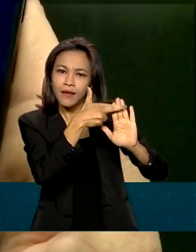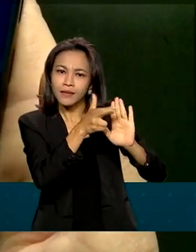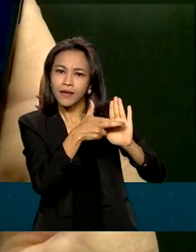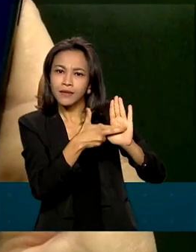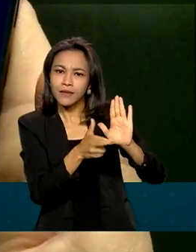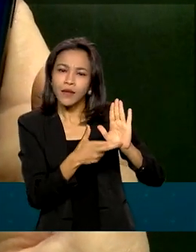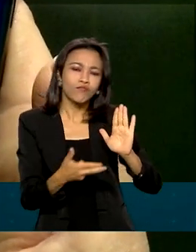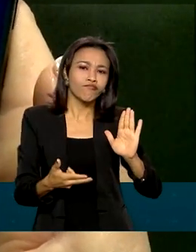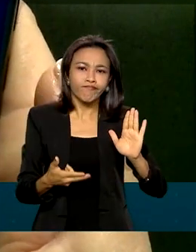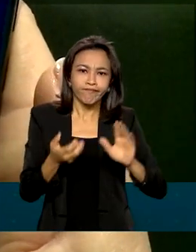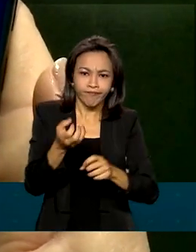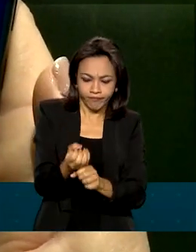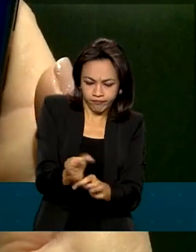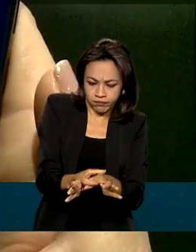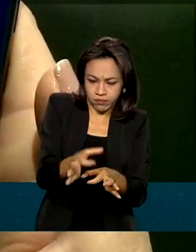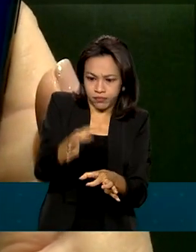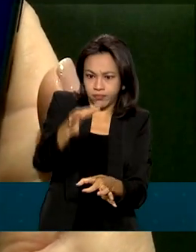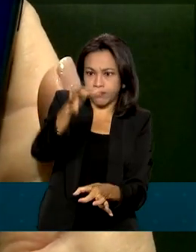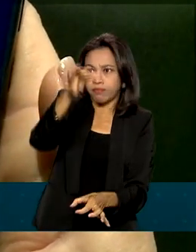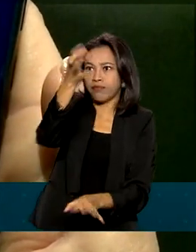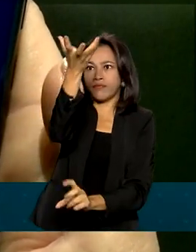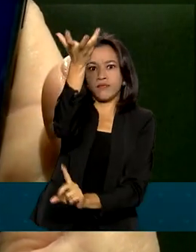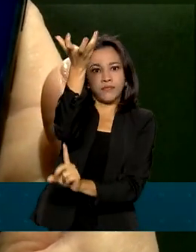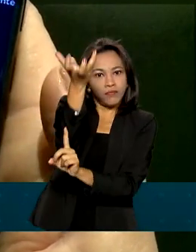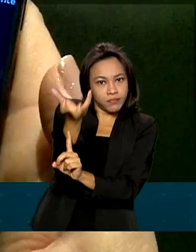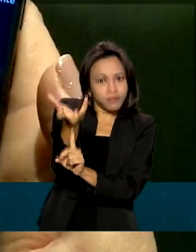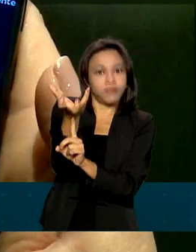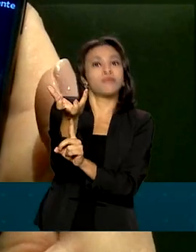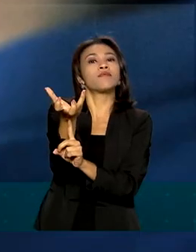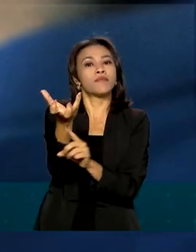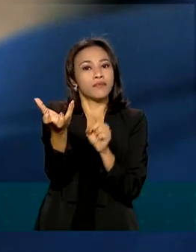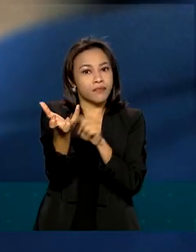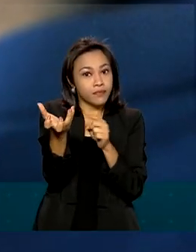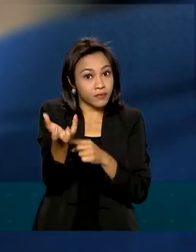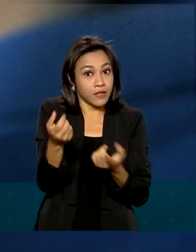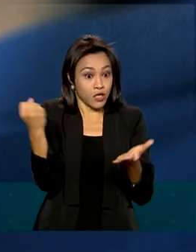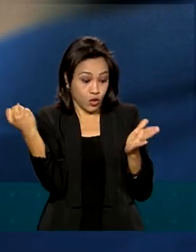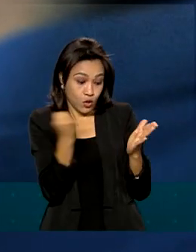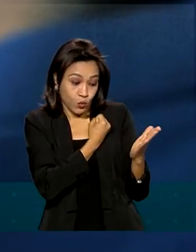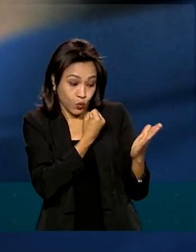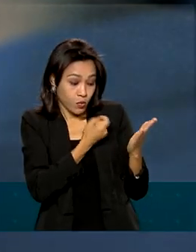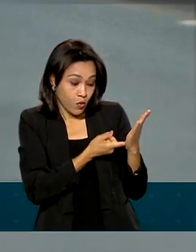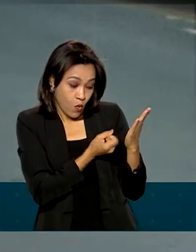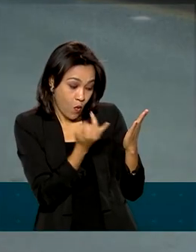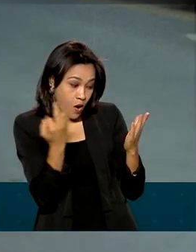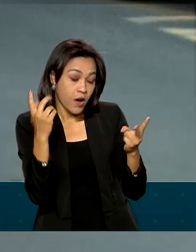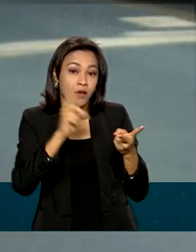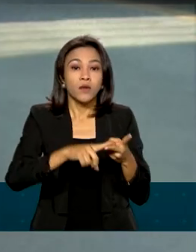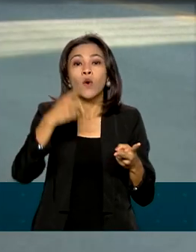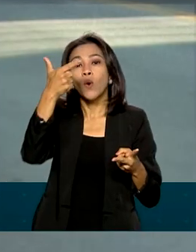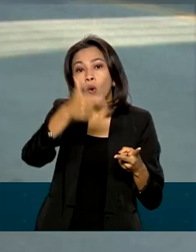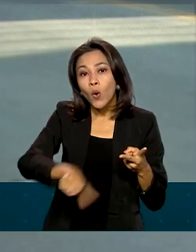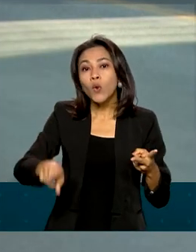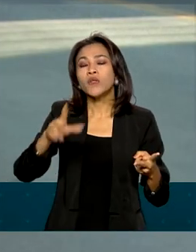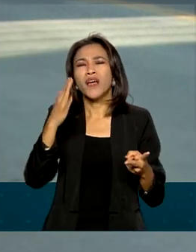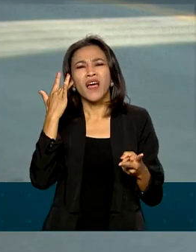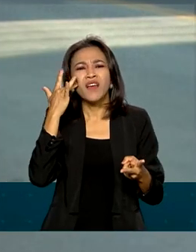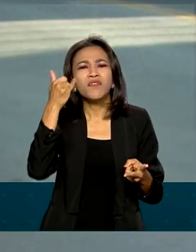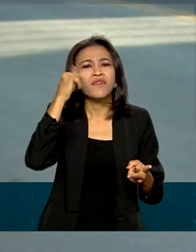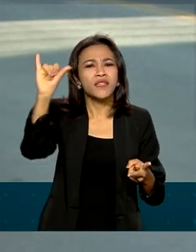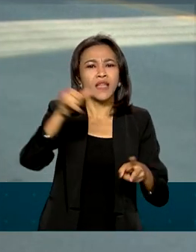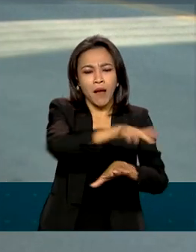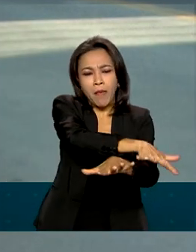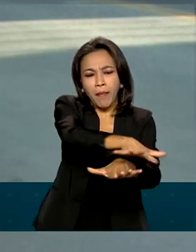Como a instalação de torres de comunicação na quantidade mínima exigida pelo edital, a instalação de filtros para evitar interferências em